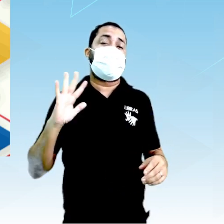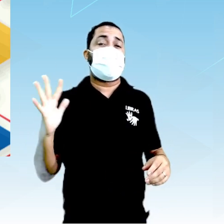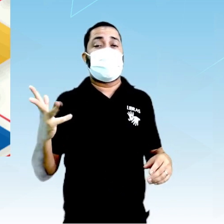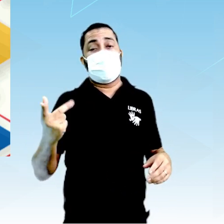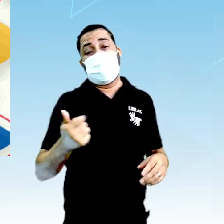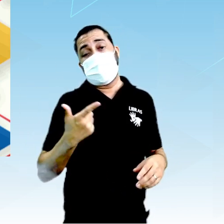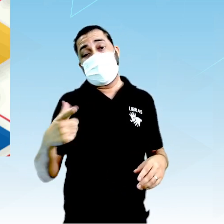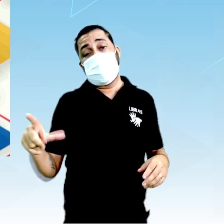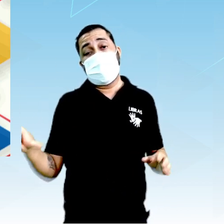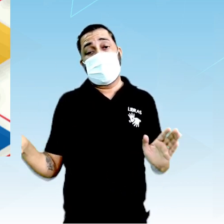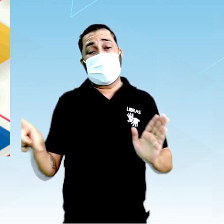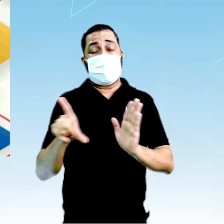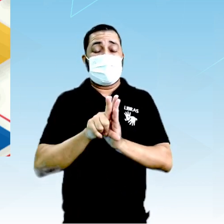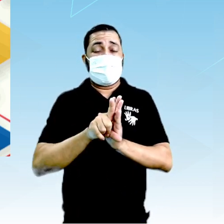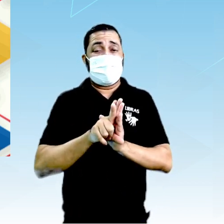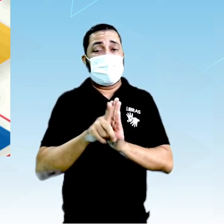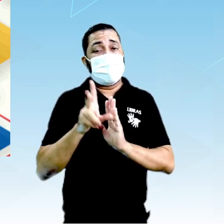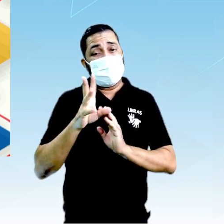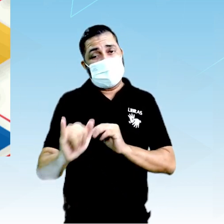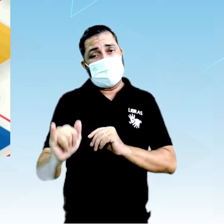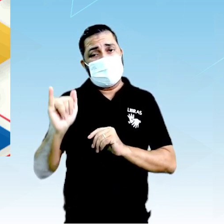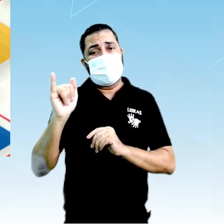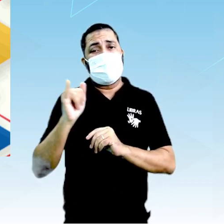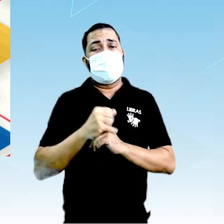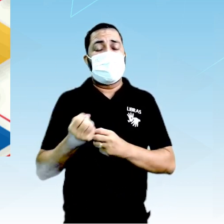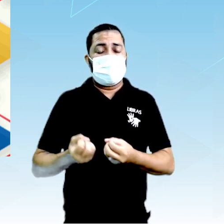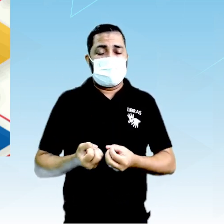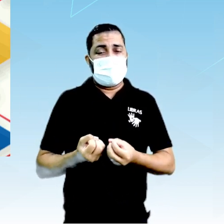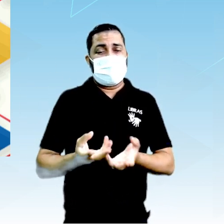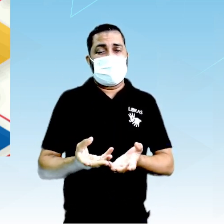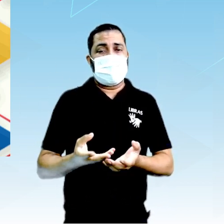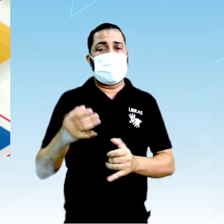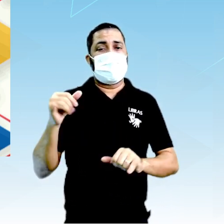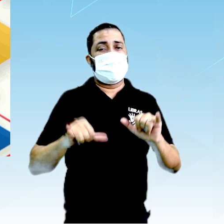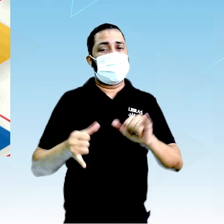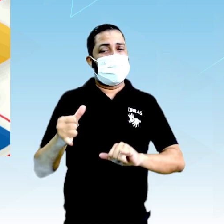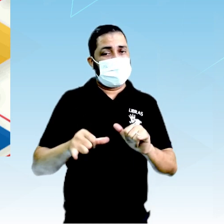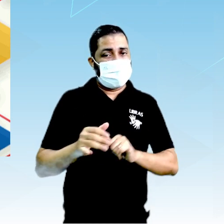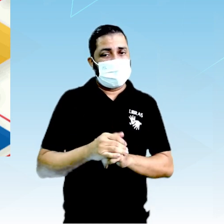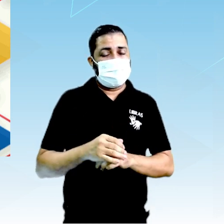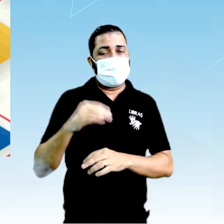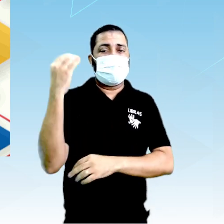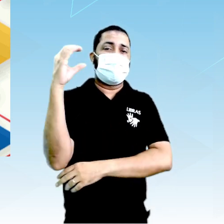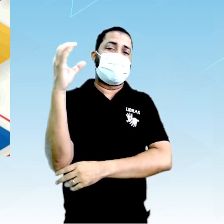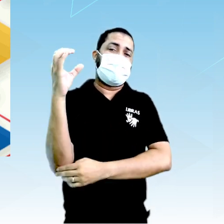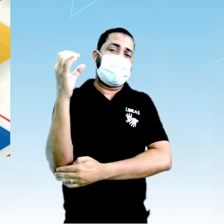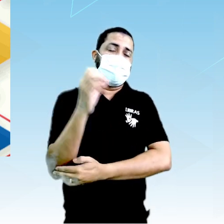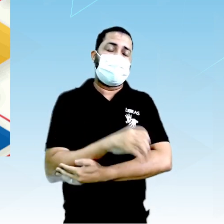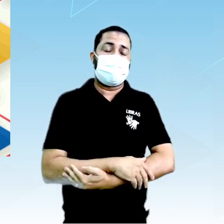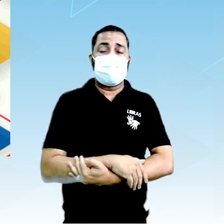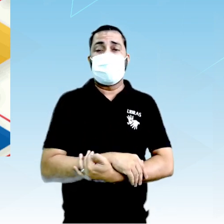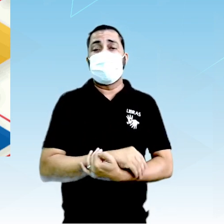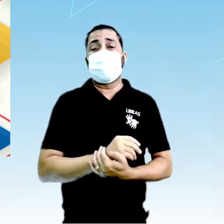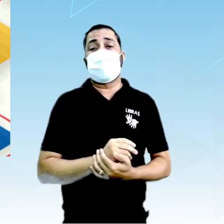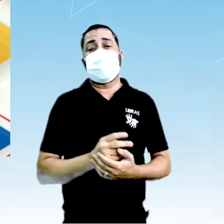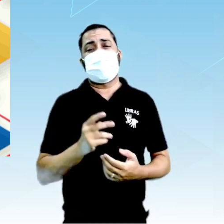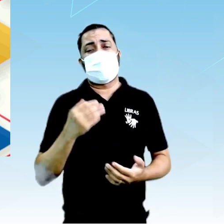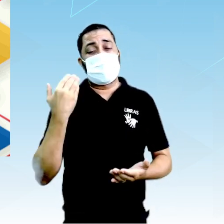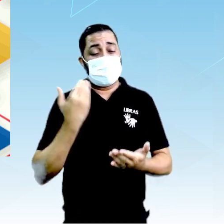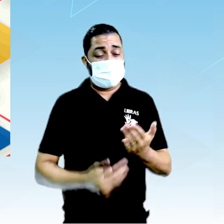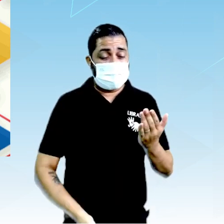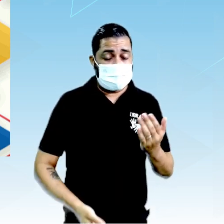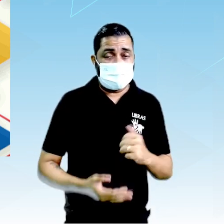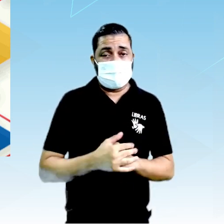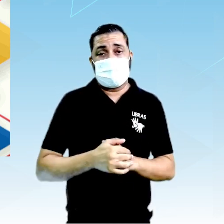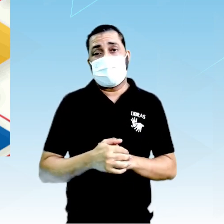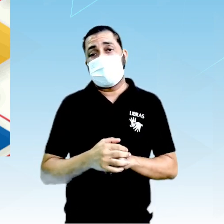e outras leis vão, então, dar à química o status de ciência. vai perder um